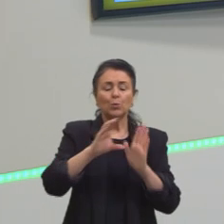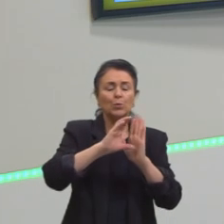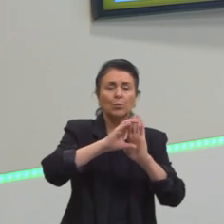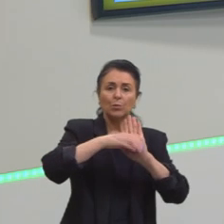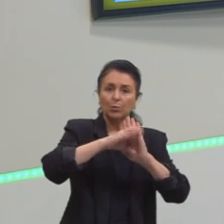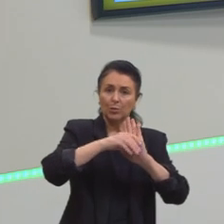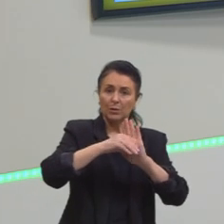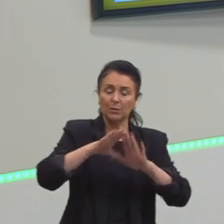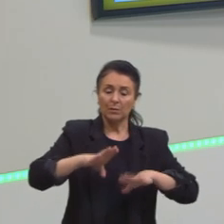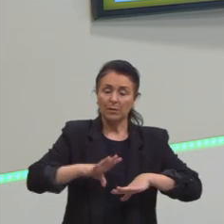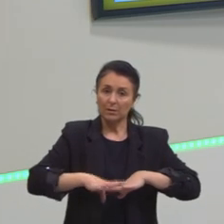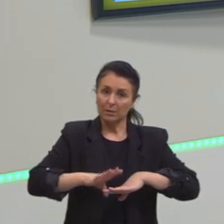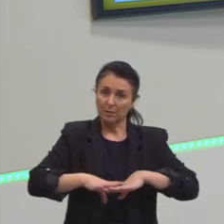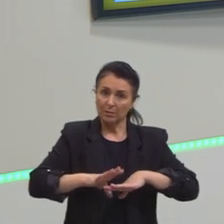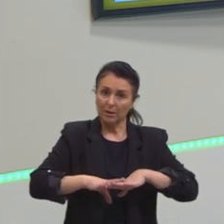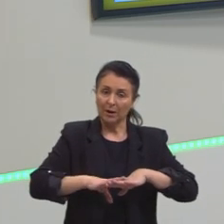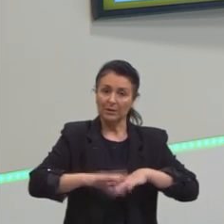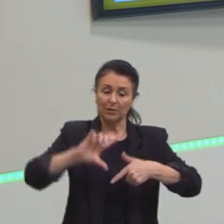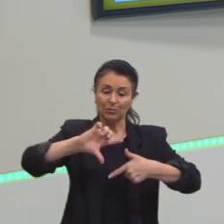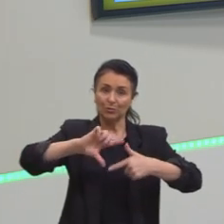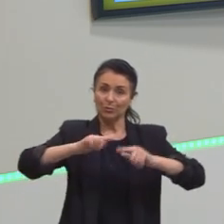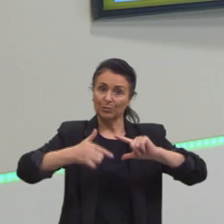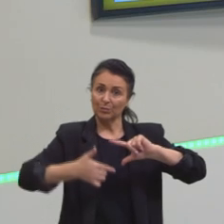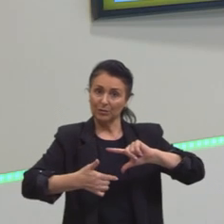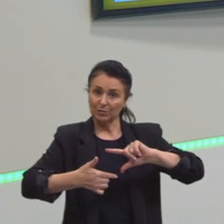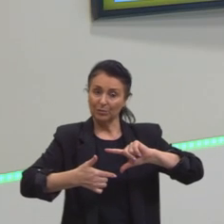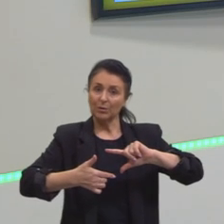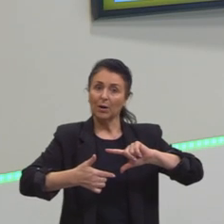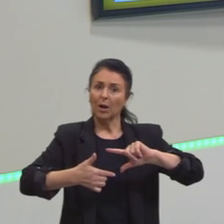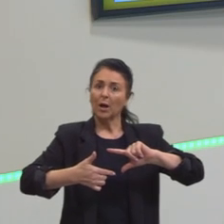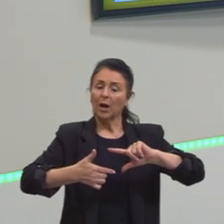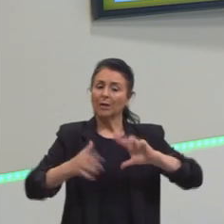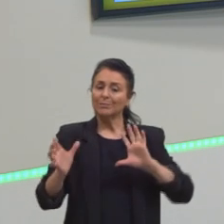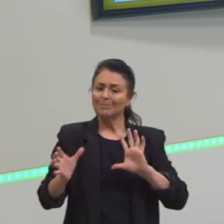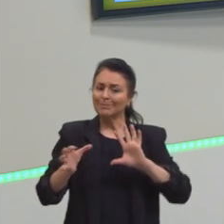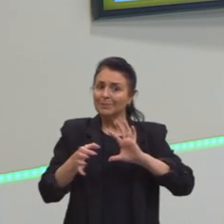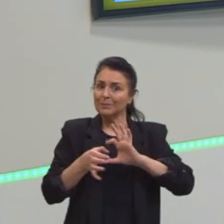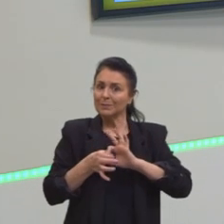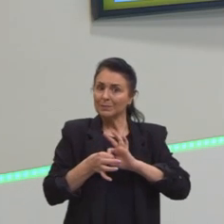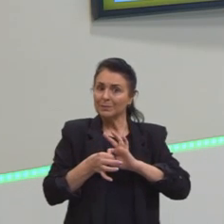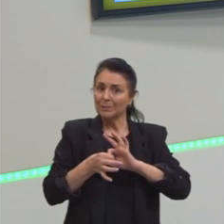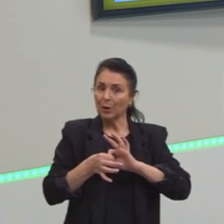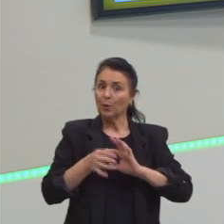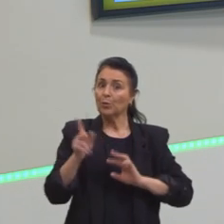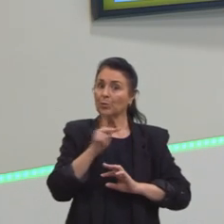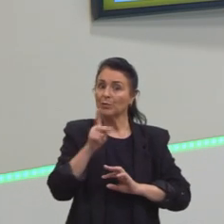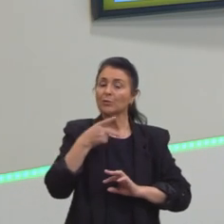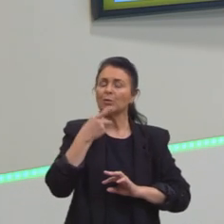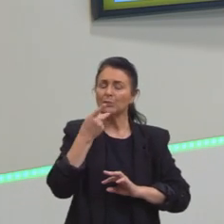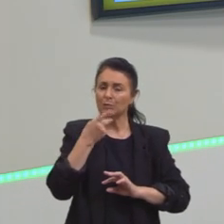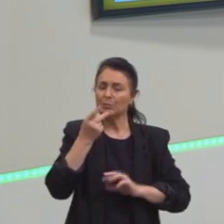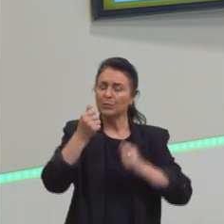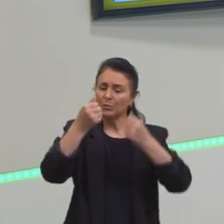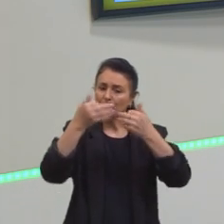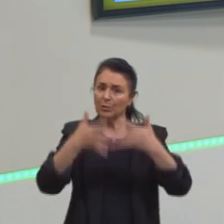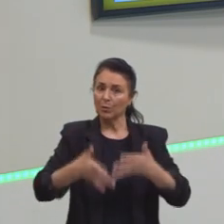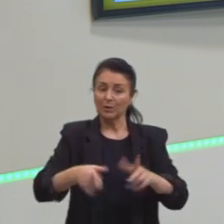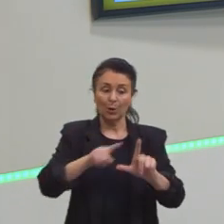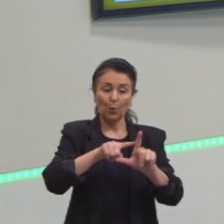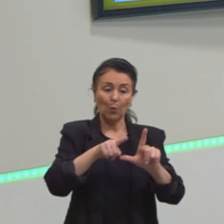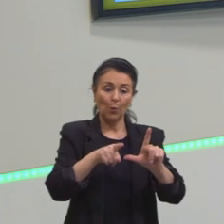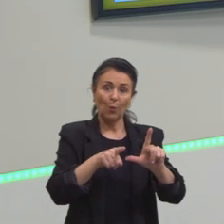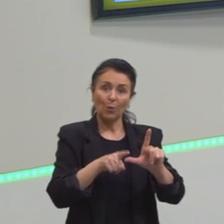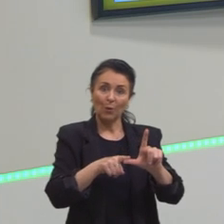da matemática, os geométricos, estão diretamente associados a isso. Eu já falei, então, sobre a questão do ângulo reto,